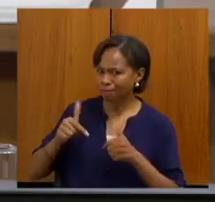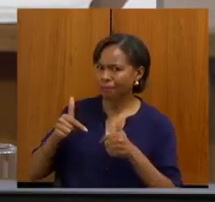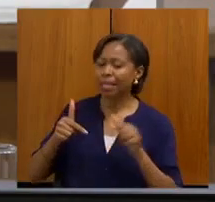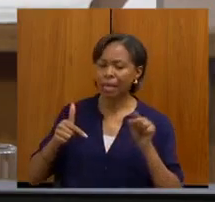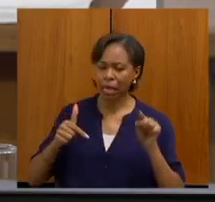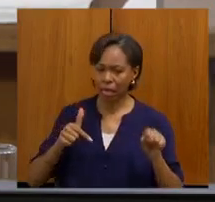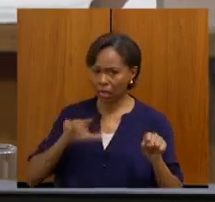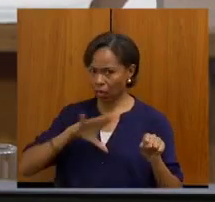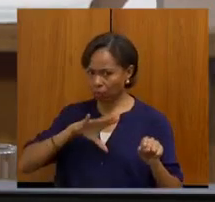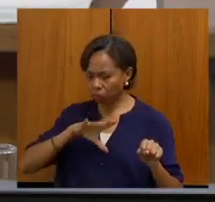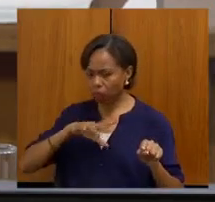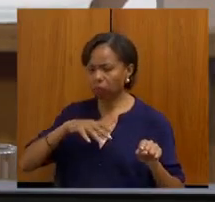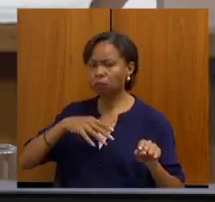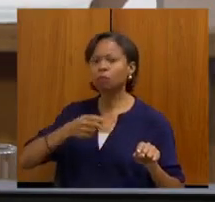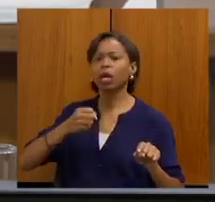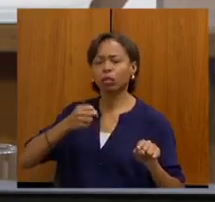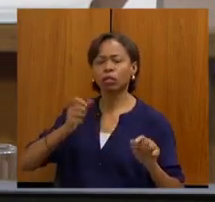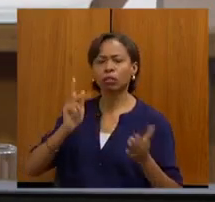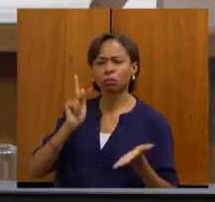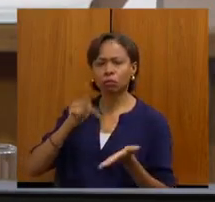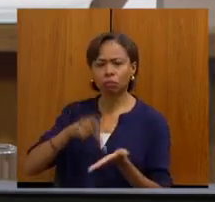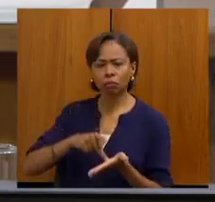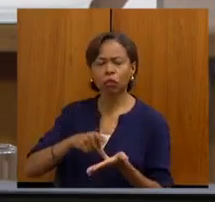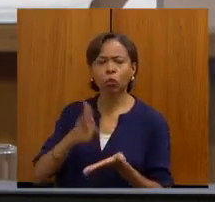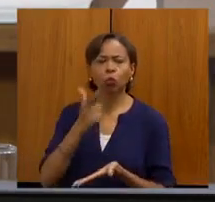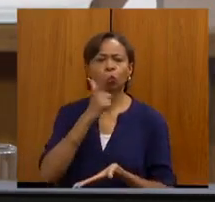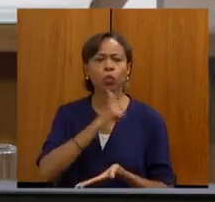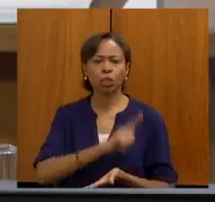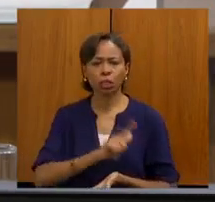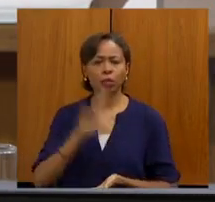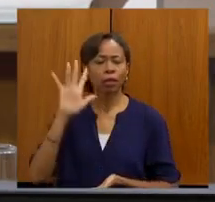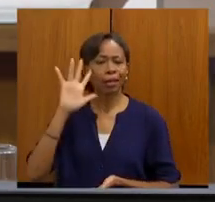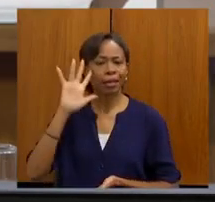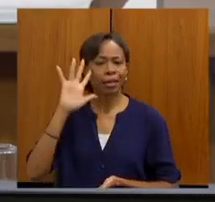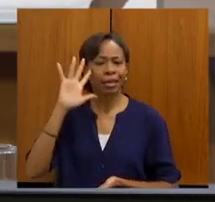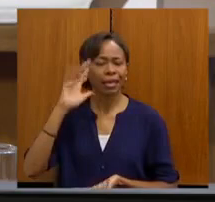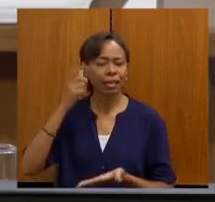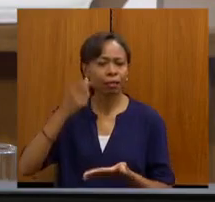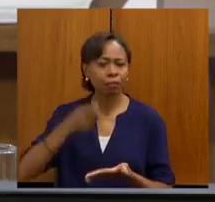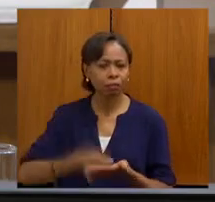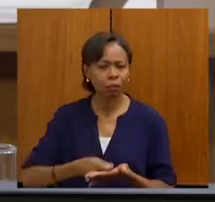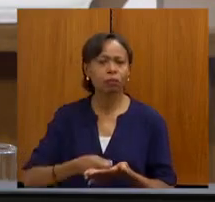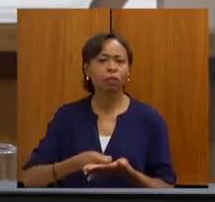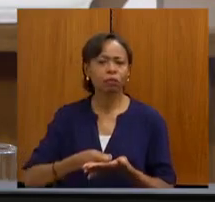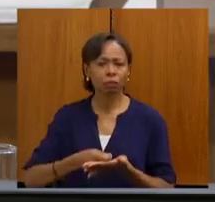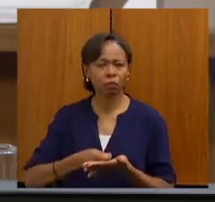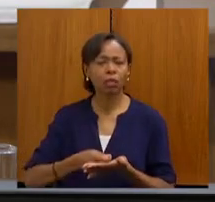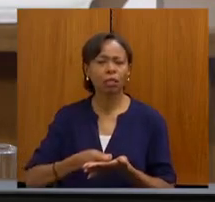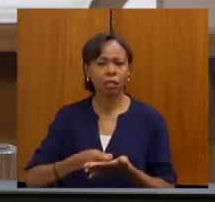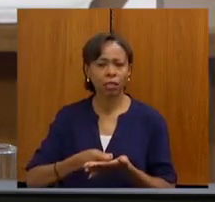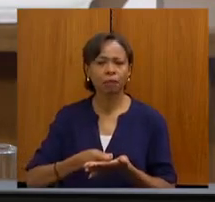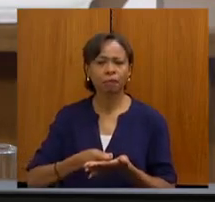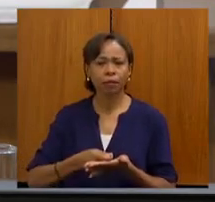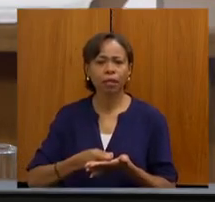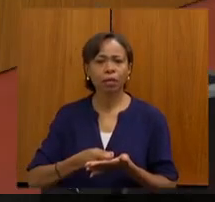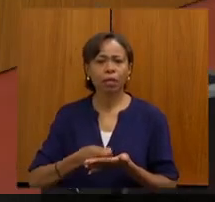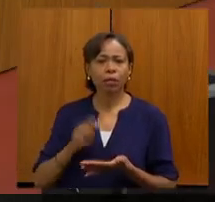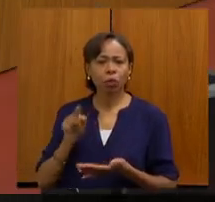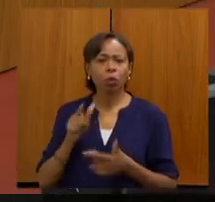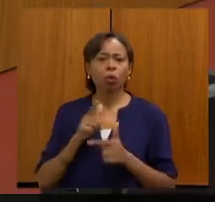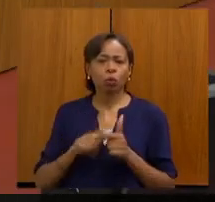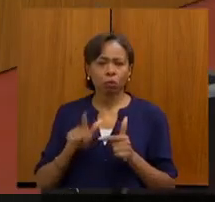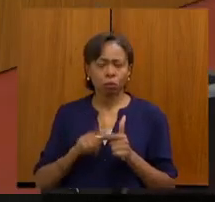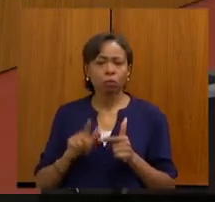ele entrou de cabeça, defendeu e conseguiu um resultado de uma forma ou de outra, ele conseguiu resolver o